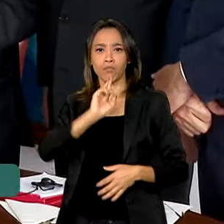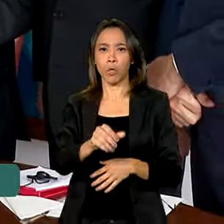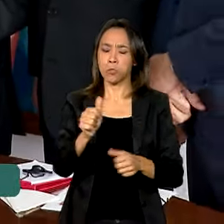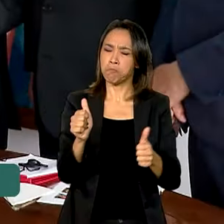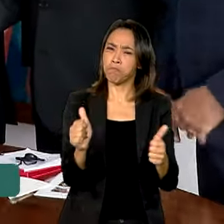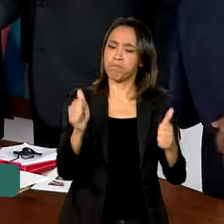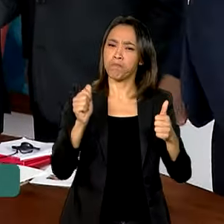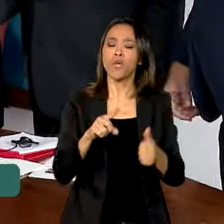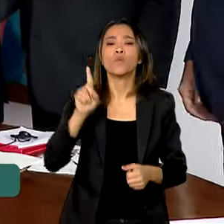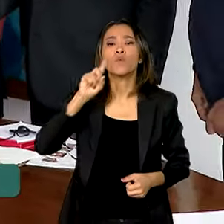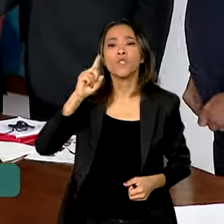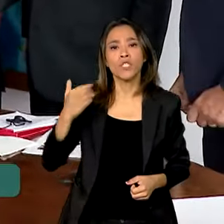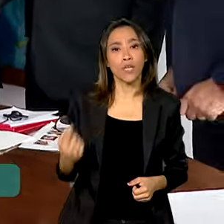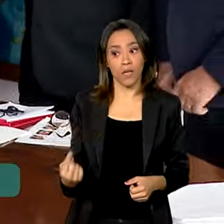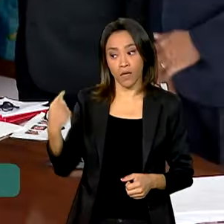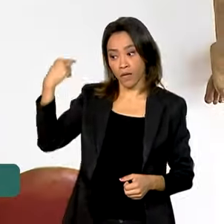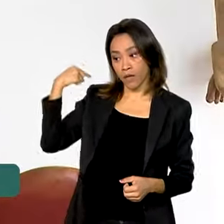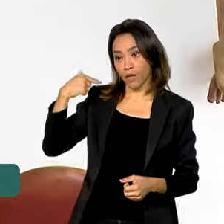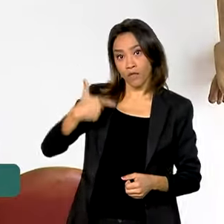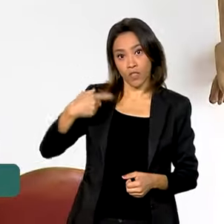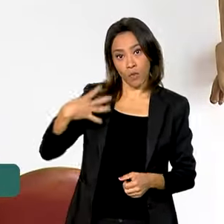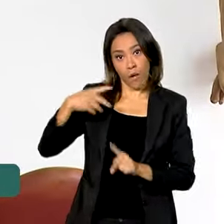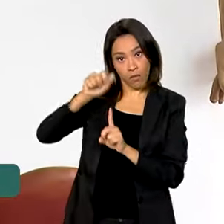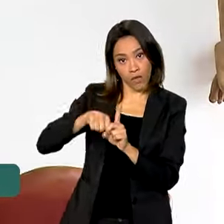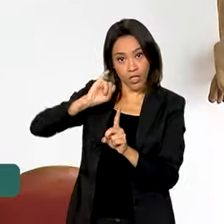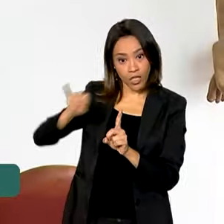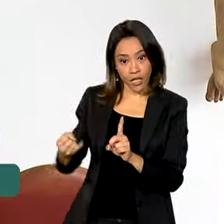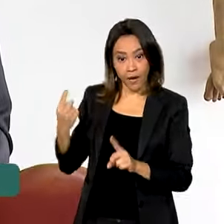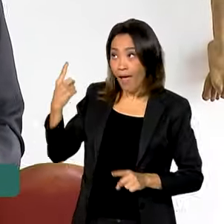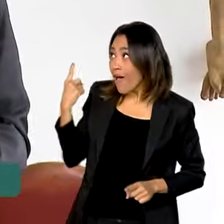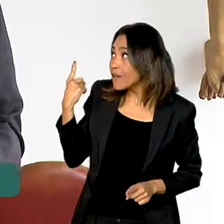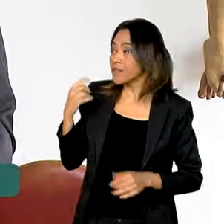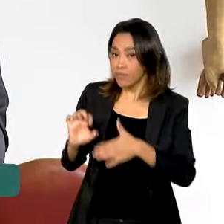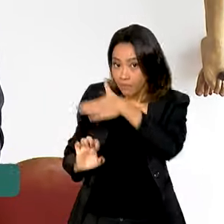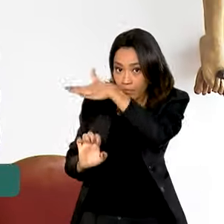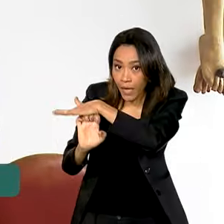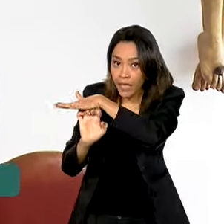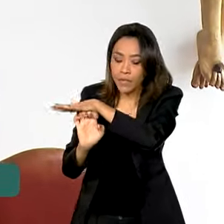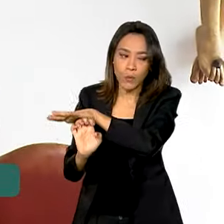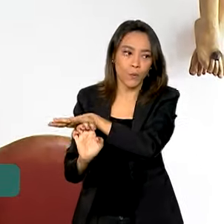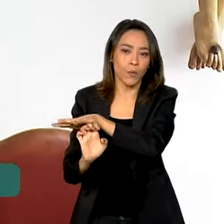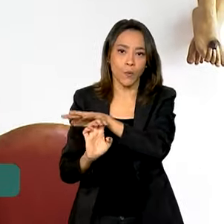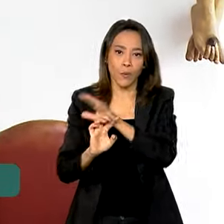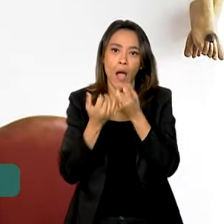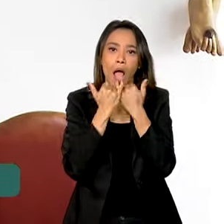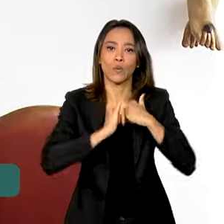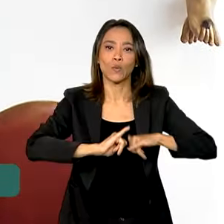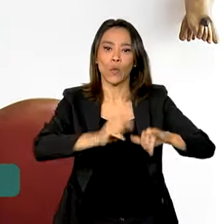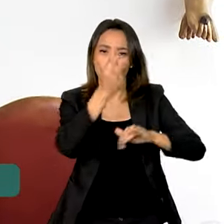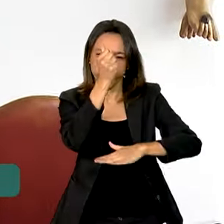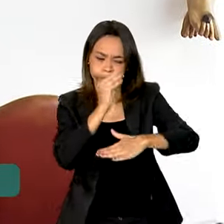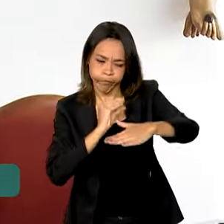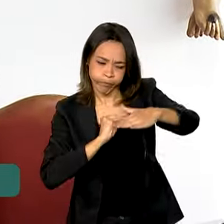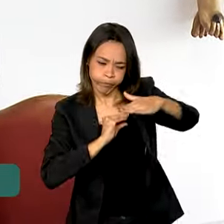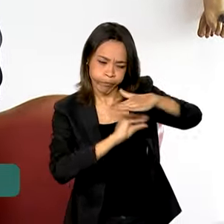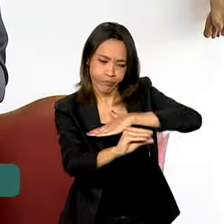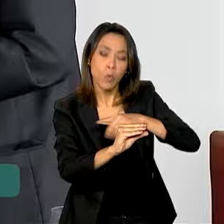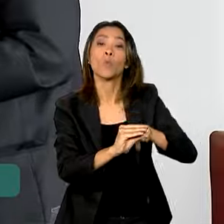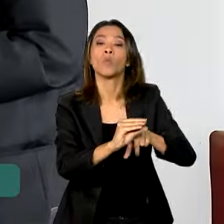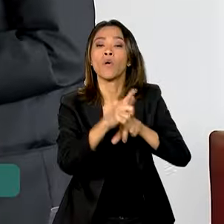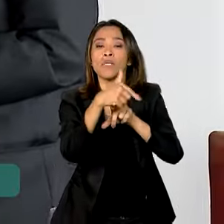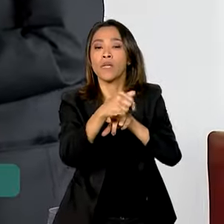No dia 24 de janeiro deste ano, a General Motors anunciou um plano de investimentos no Brasil de 7